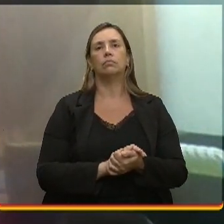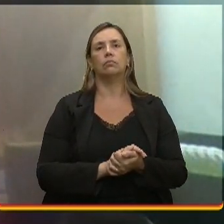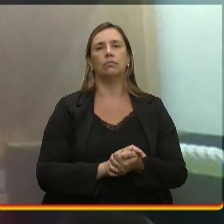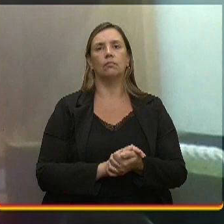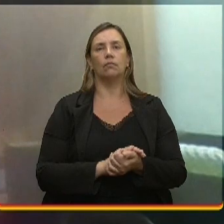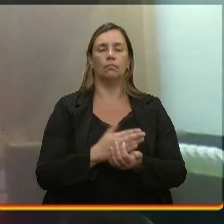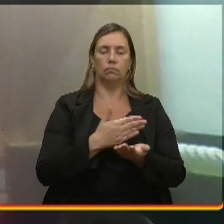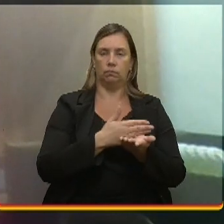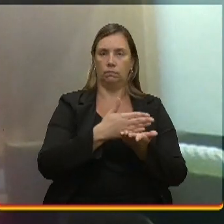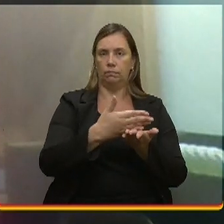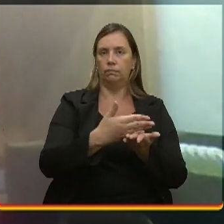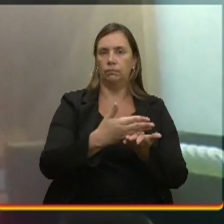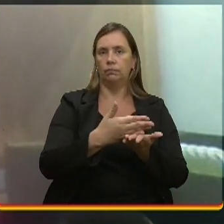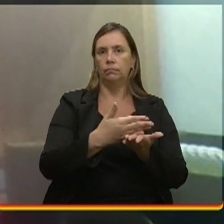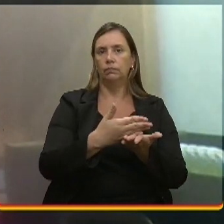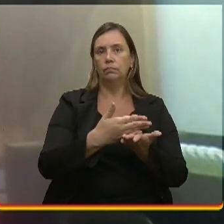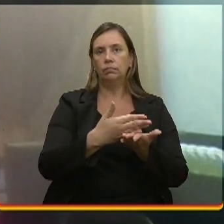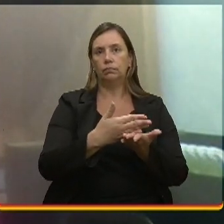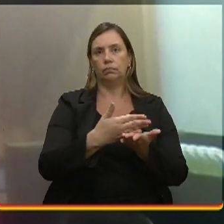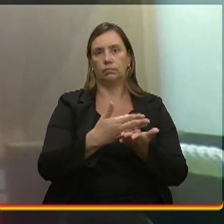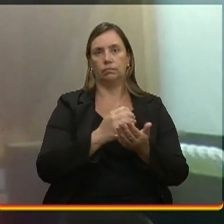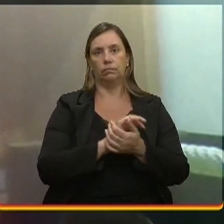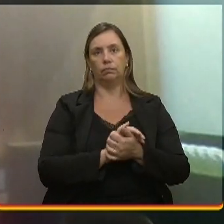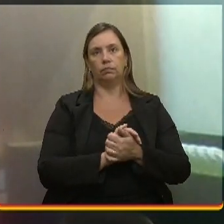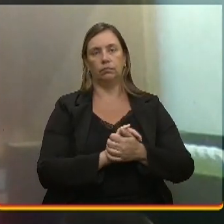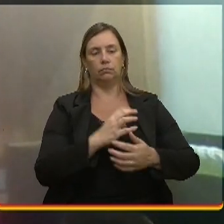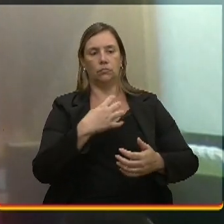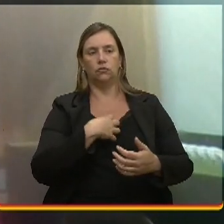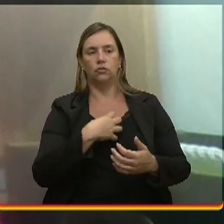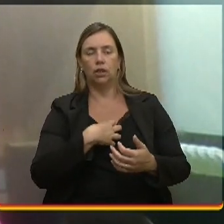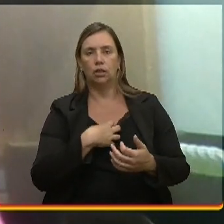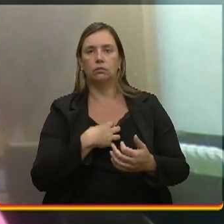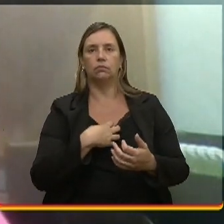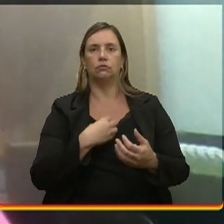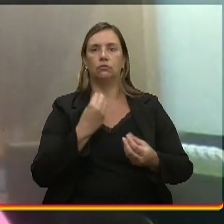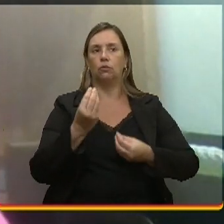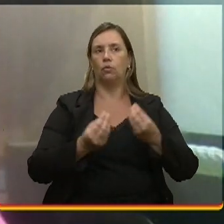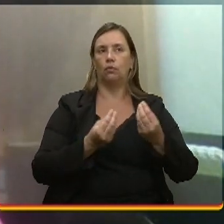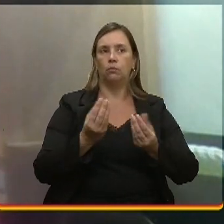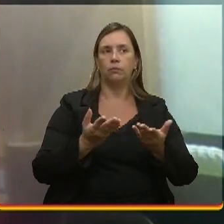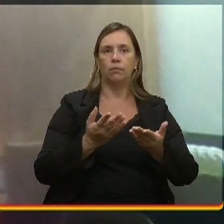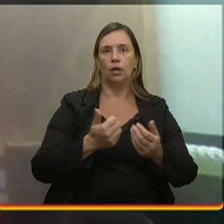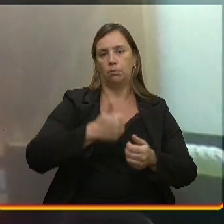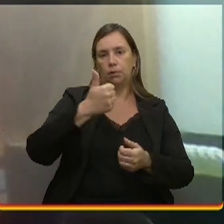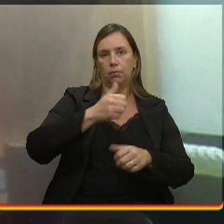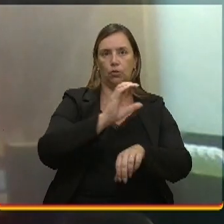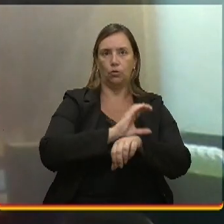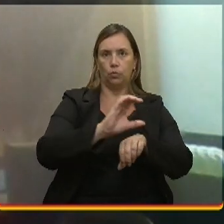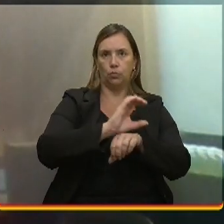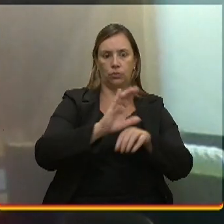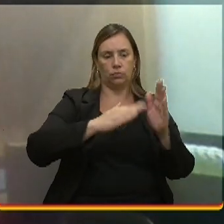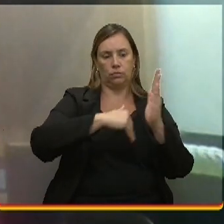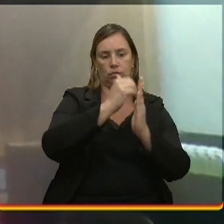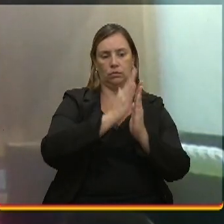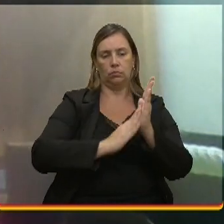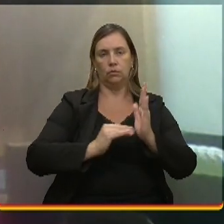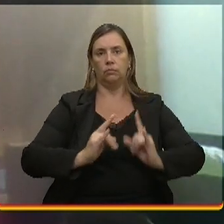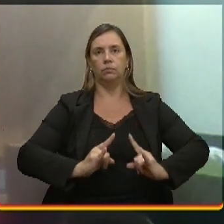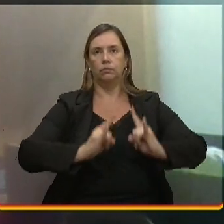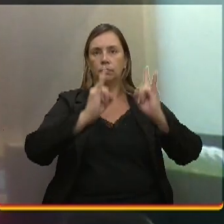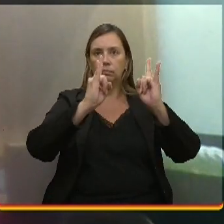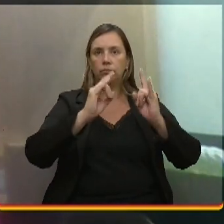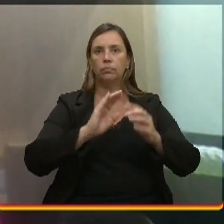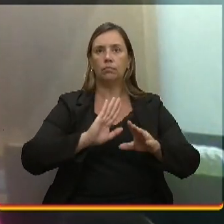Mas, inicialmente, a forma do que foi... Por exemplo, eu fiz o primeiro curso de pintura predial. Foi o chamamento. E